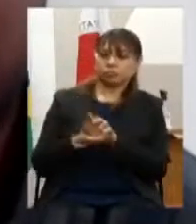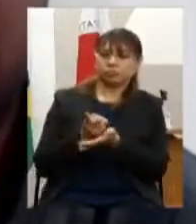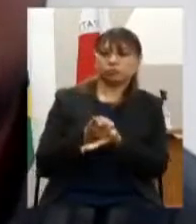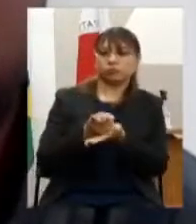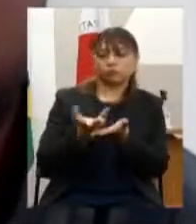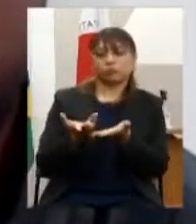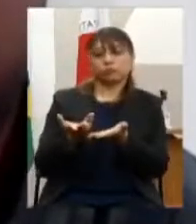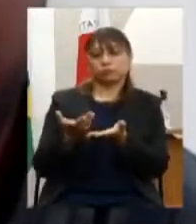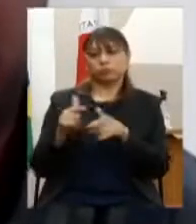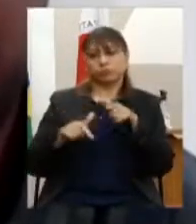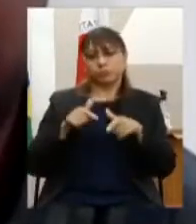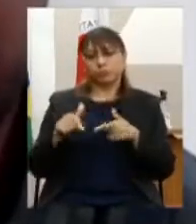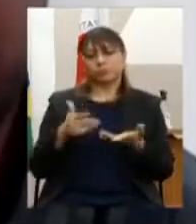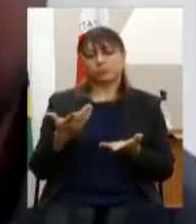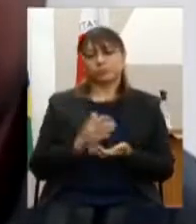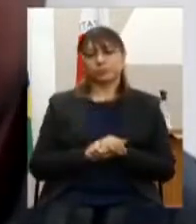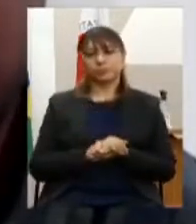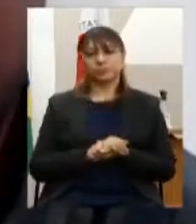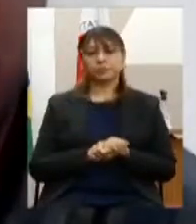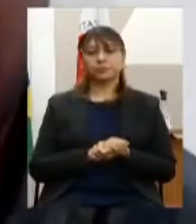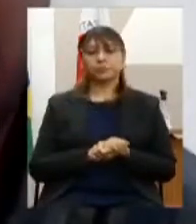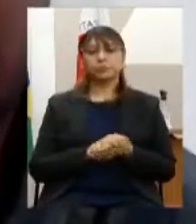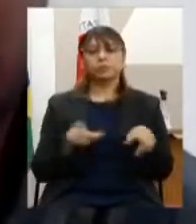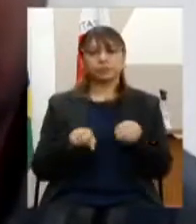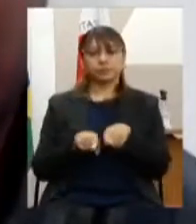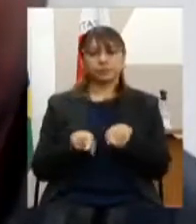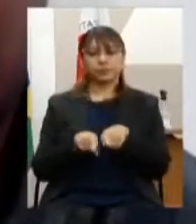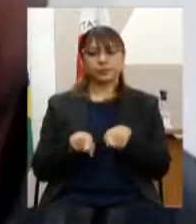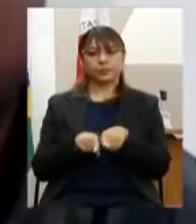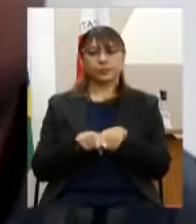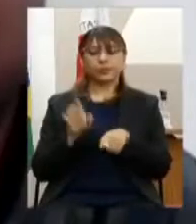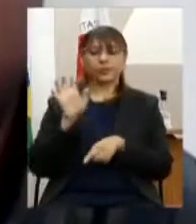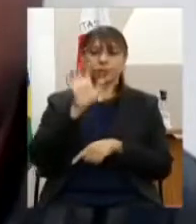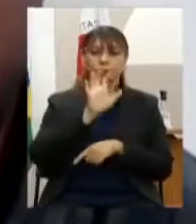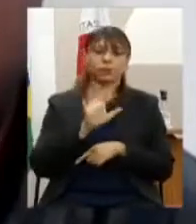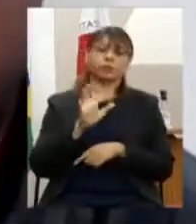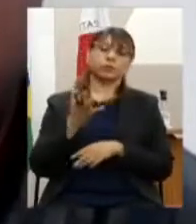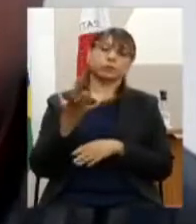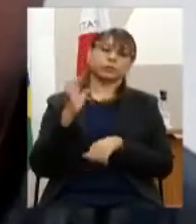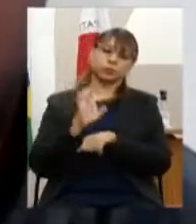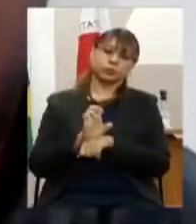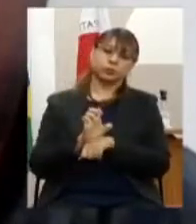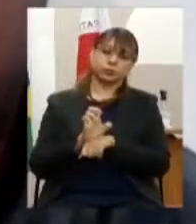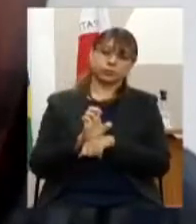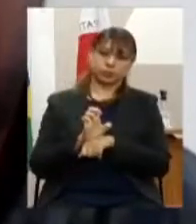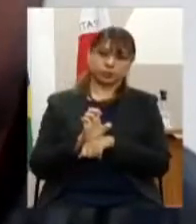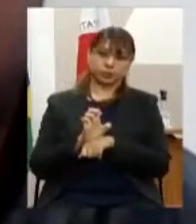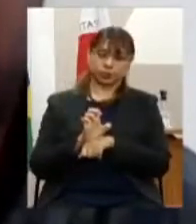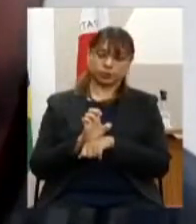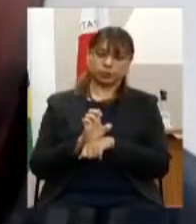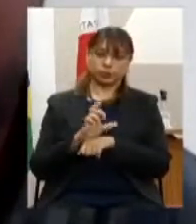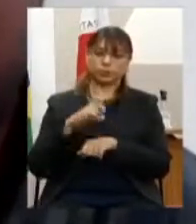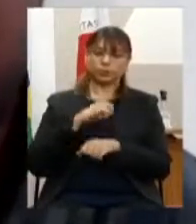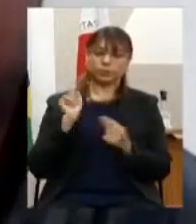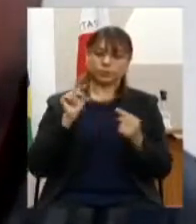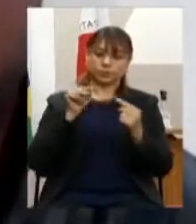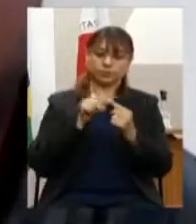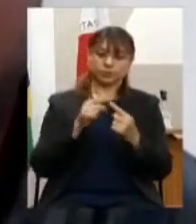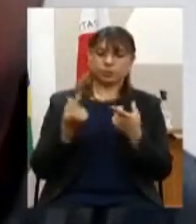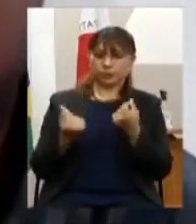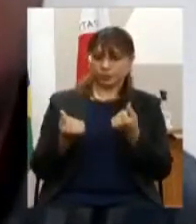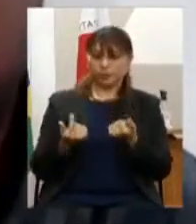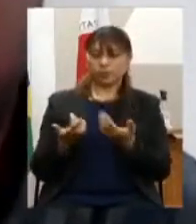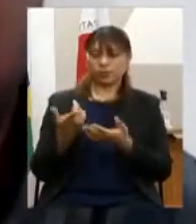gestão de cooperativas acrescentar a região estadual com o porte de recursos de meta financeira para 2021